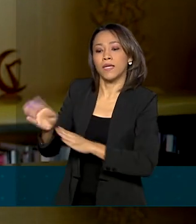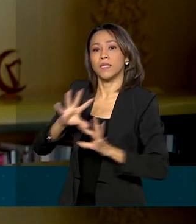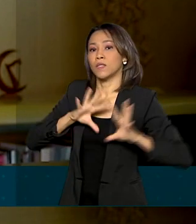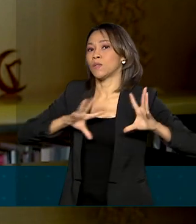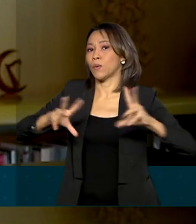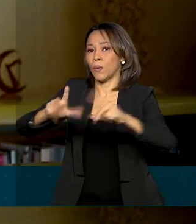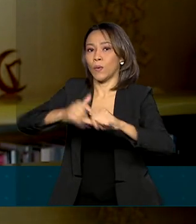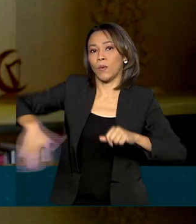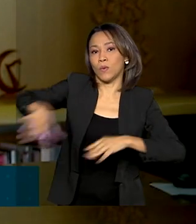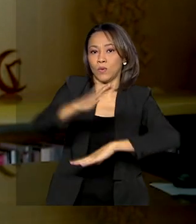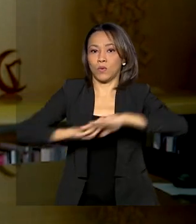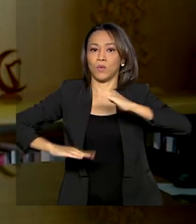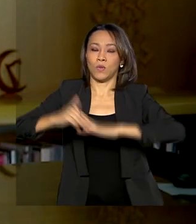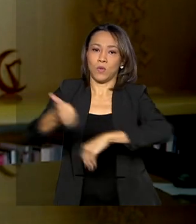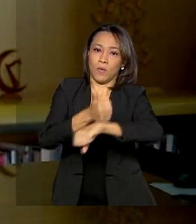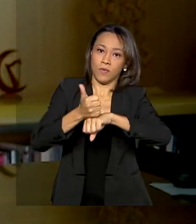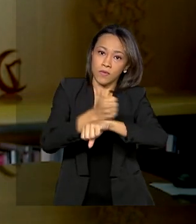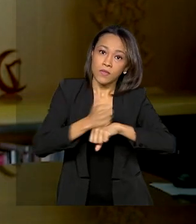econômica, gerando emprego e renda.